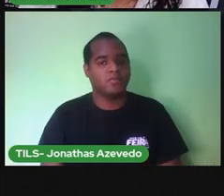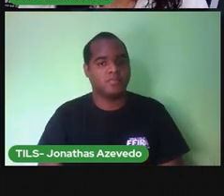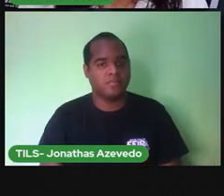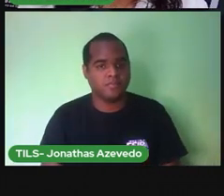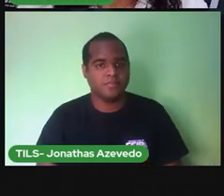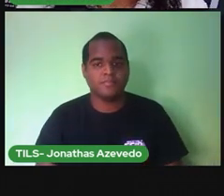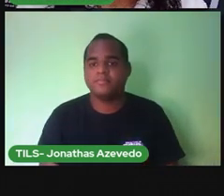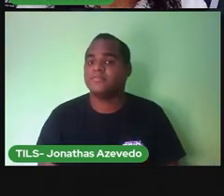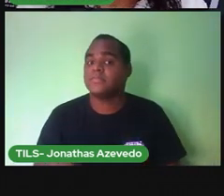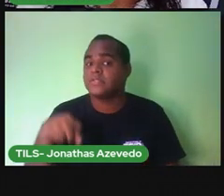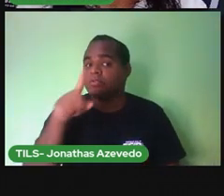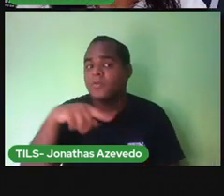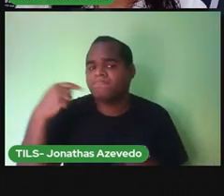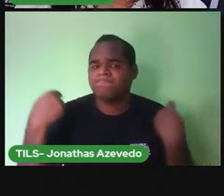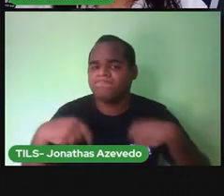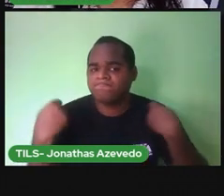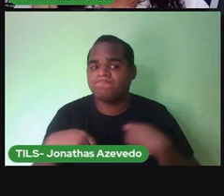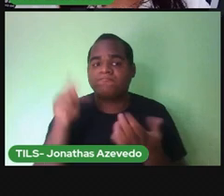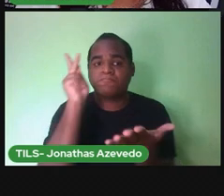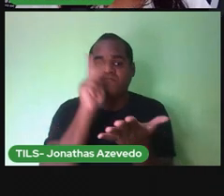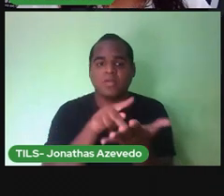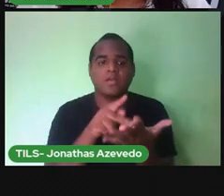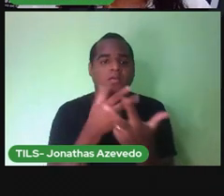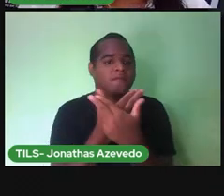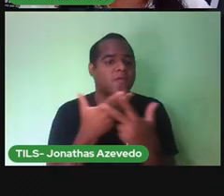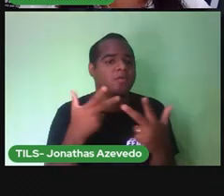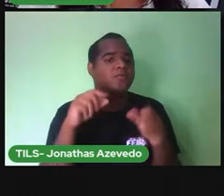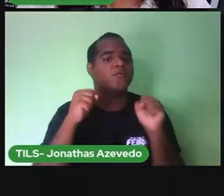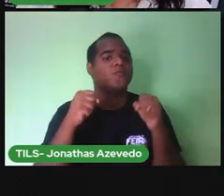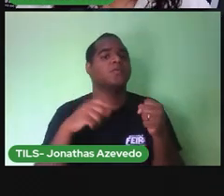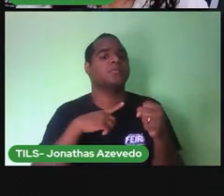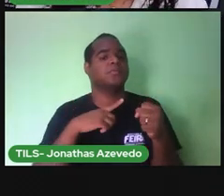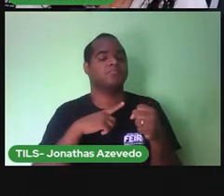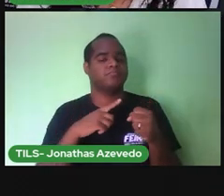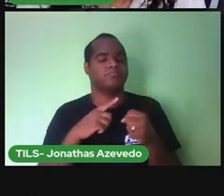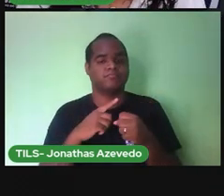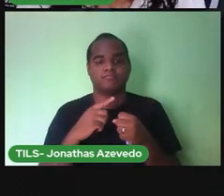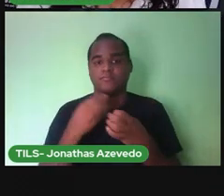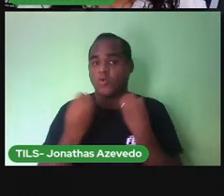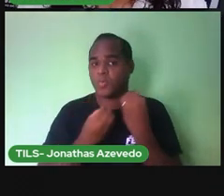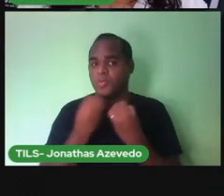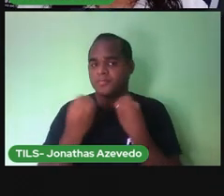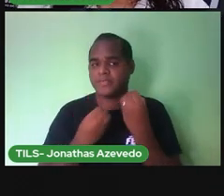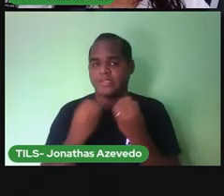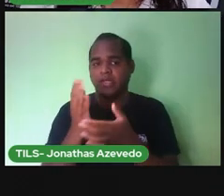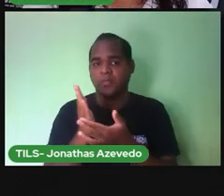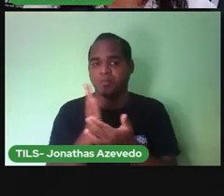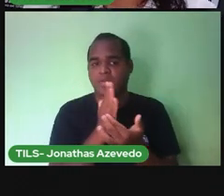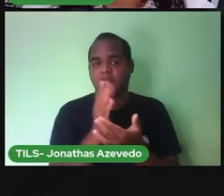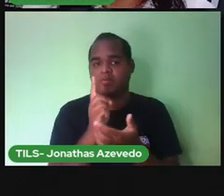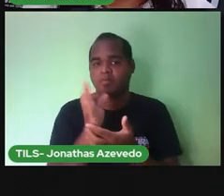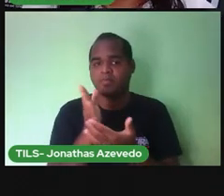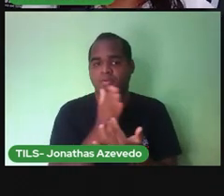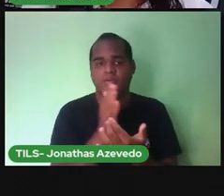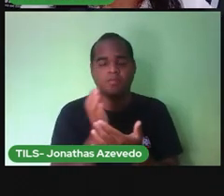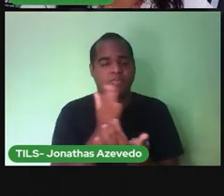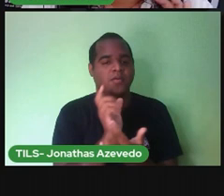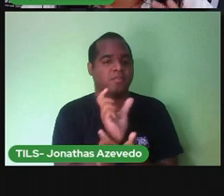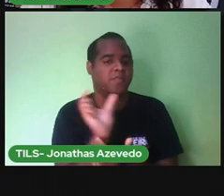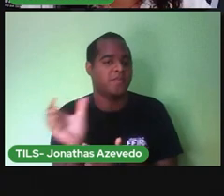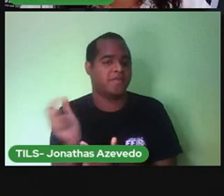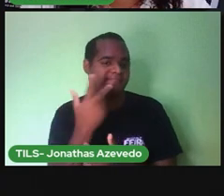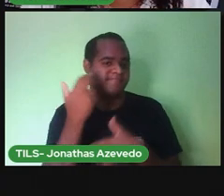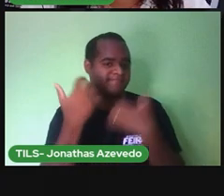Precisa Muito Praticar Esse Espaçamento Entre as palavras